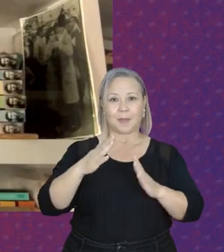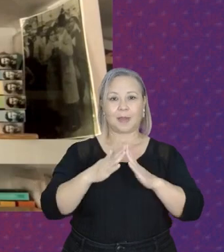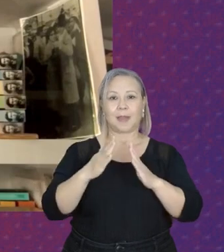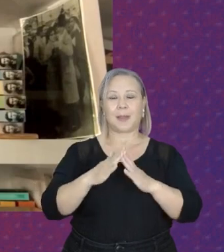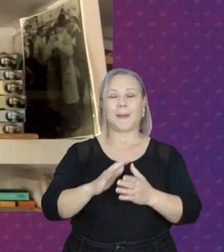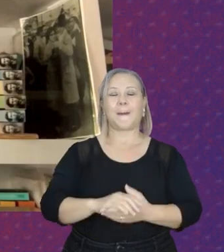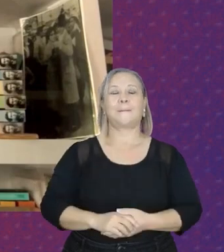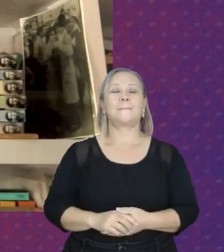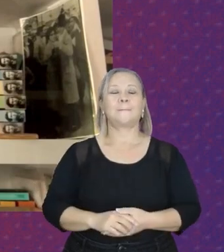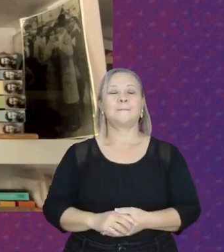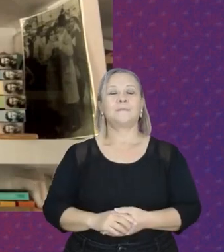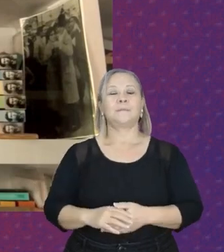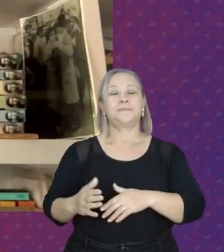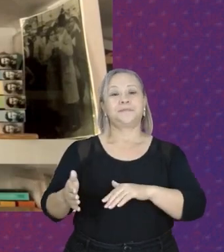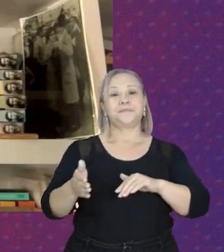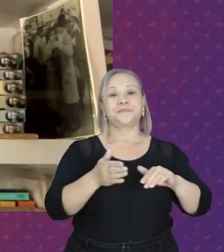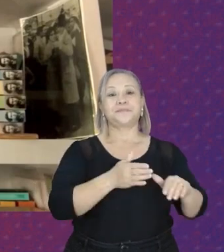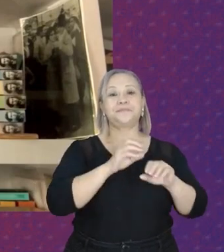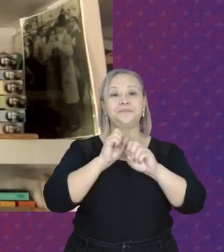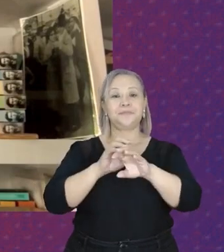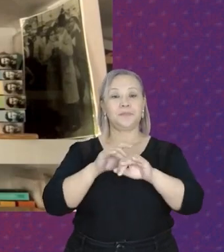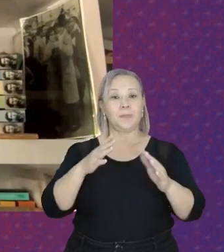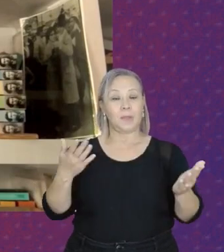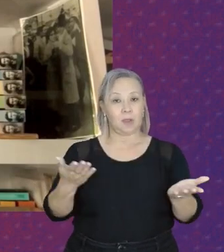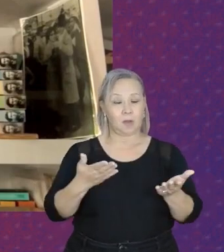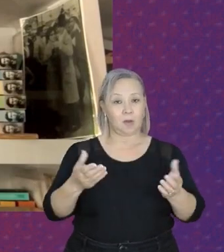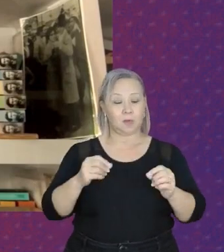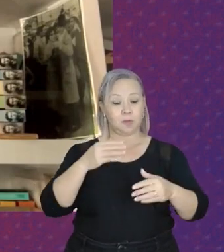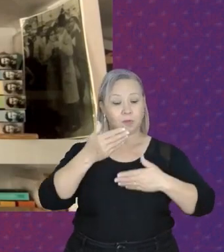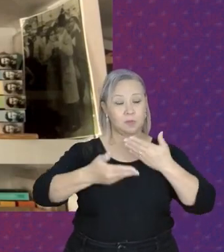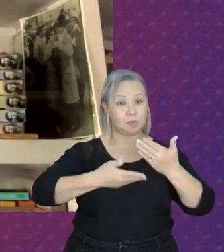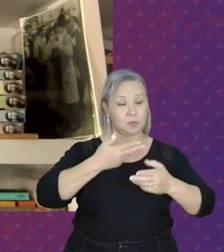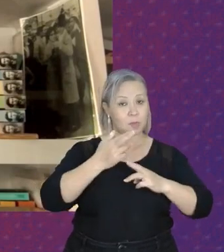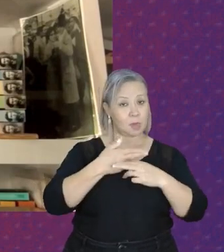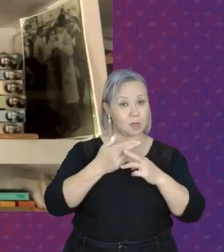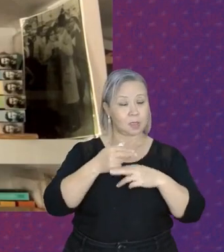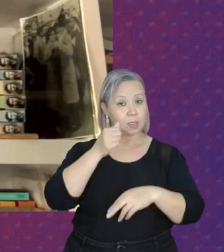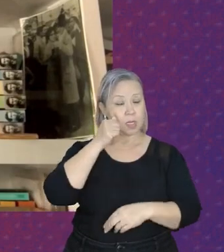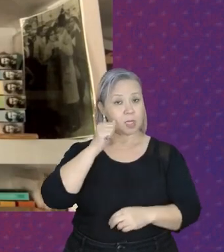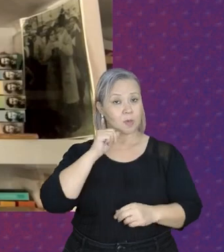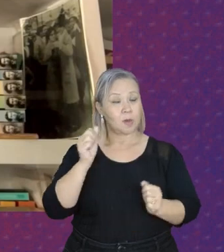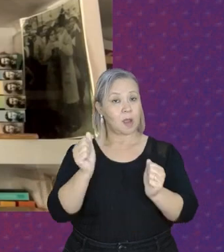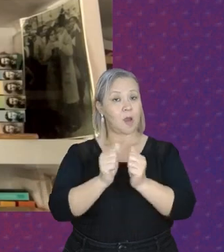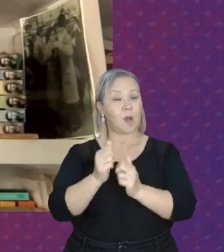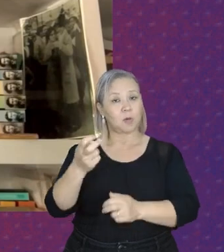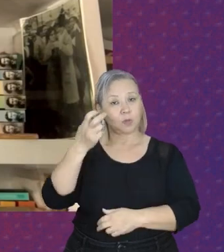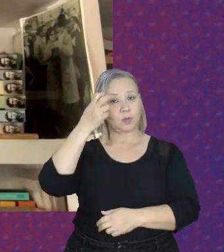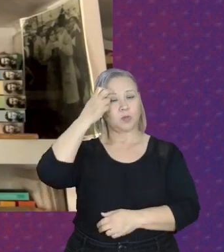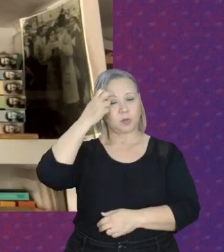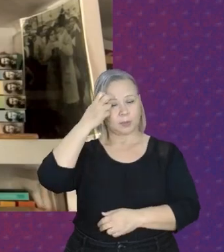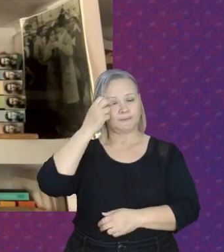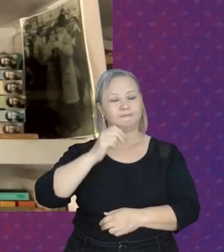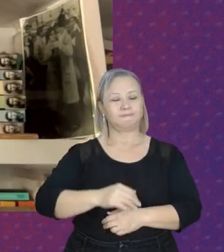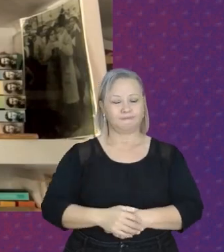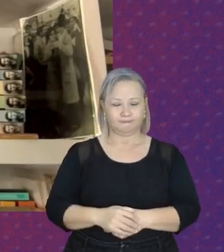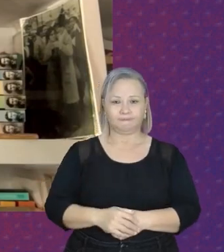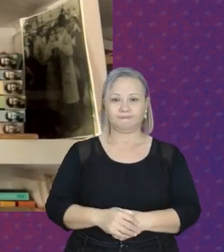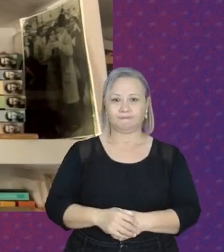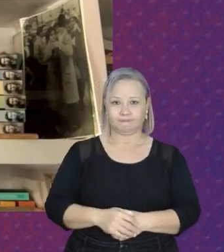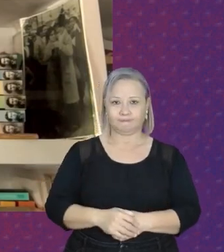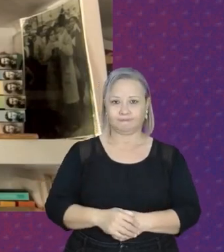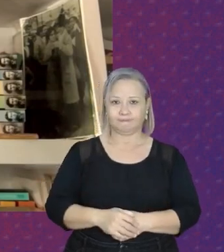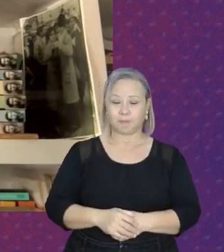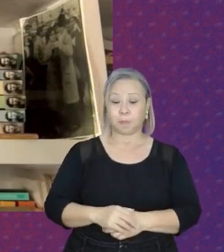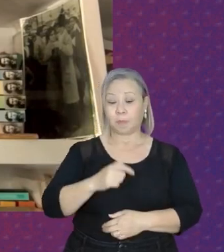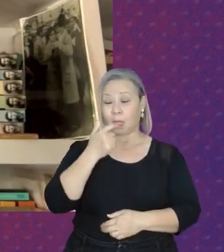nossa aula de hoje é sobre a relação entre as mulheres e a cultura. E eu